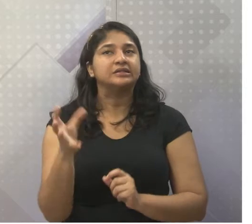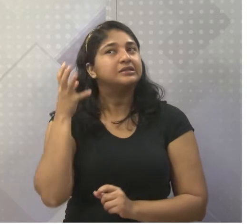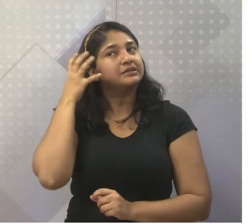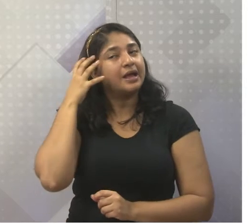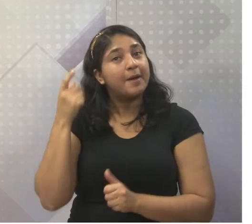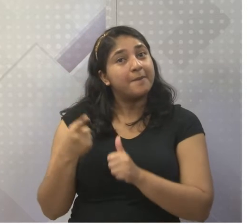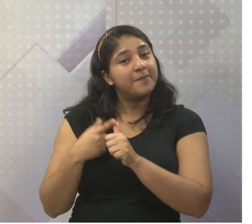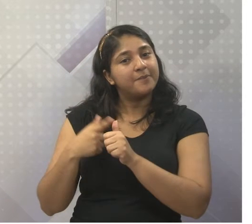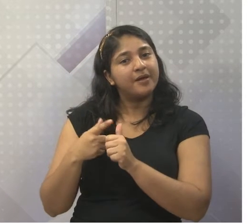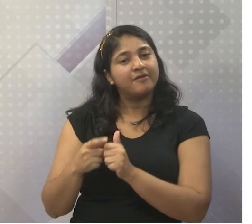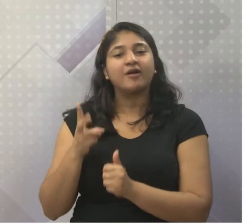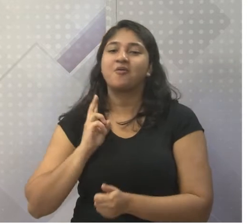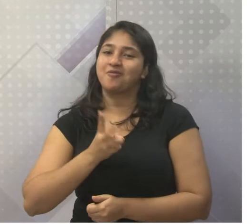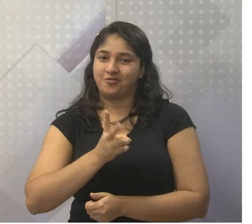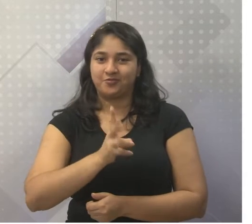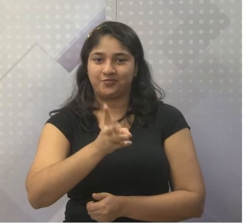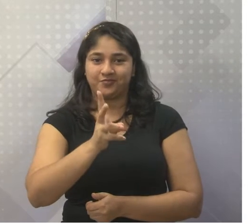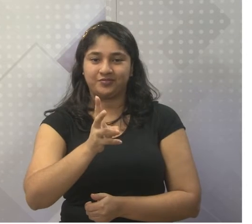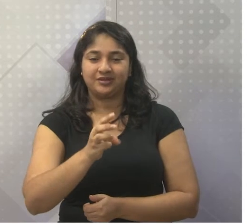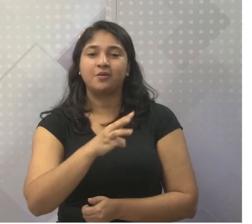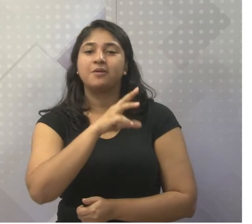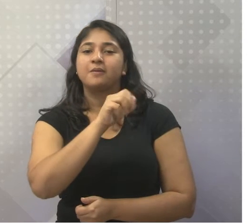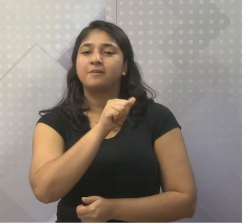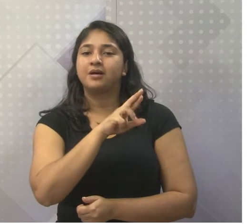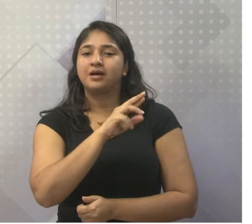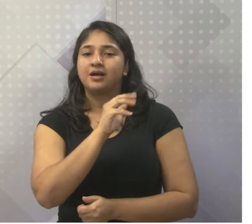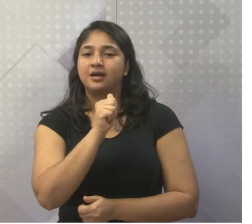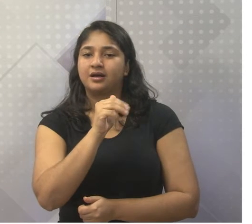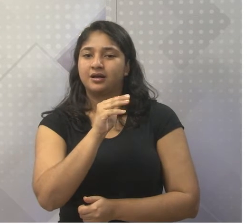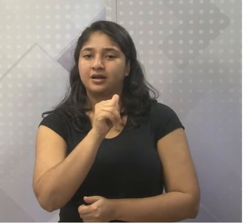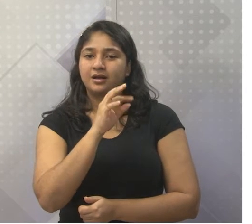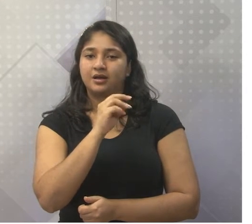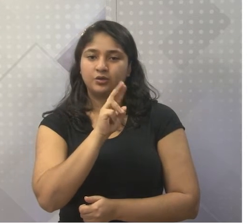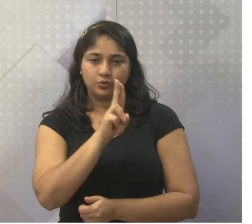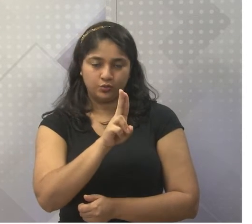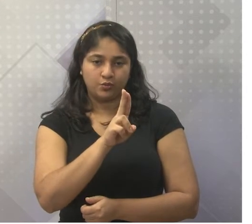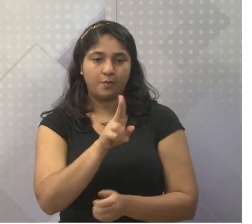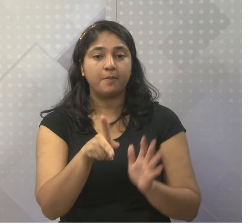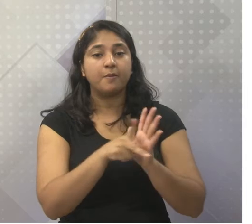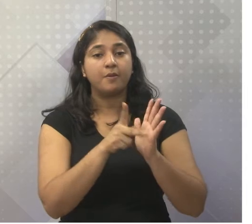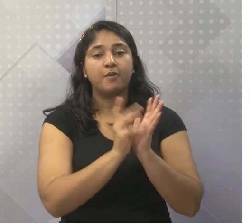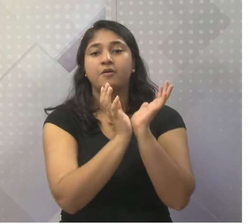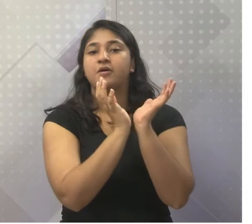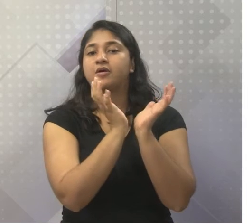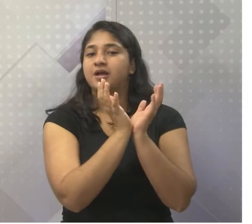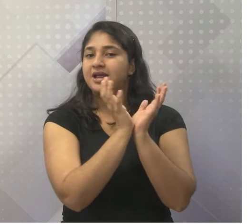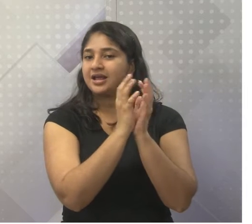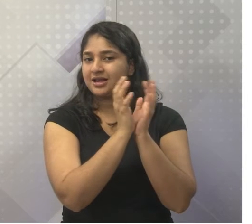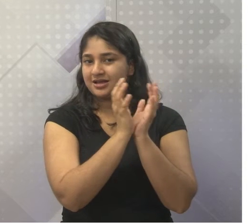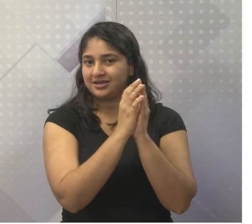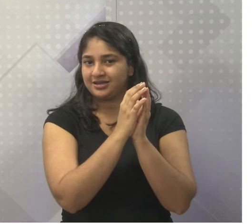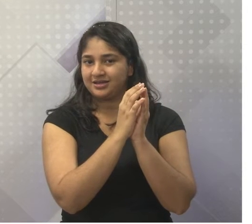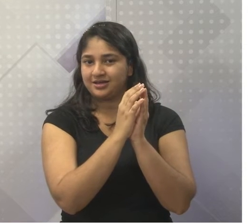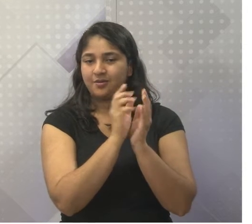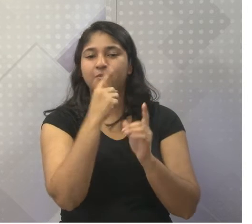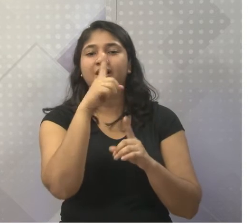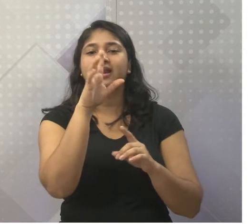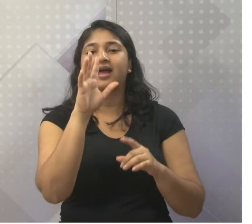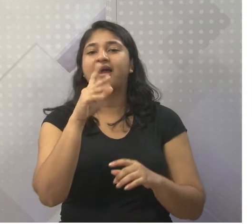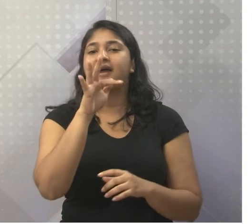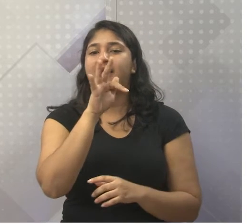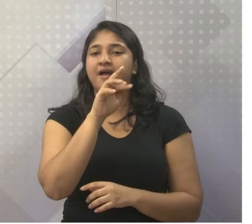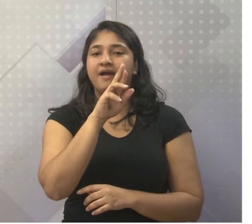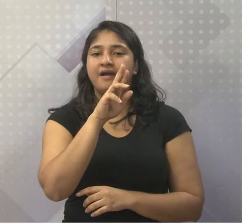escutar. O Maracatu, que é muito característico aqui, vizinho, Pernambuco. Ó, ninguém fala lá mal do frevo em